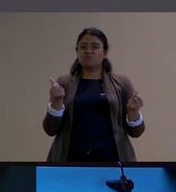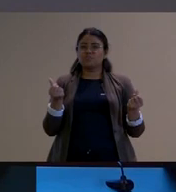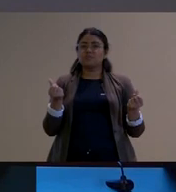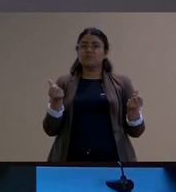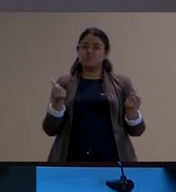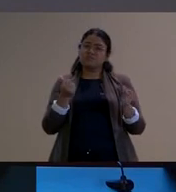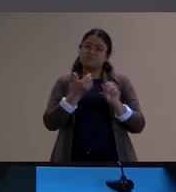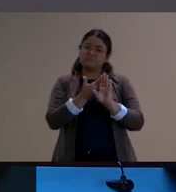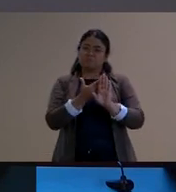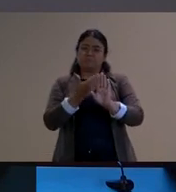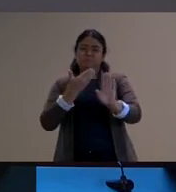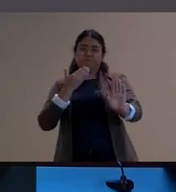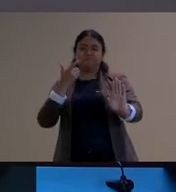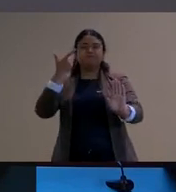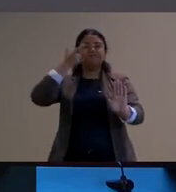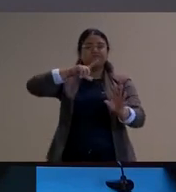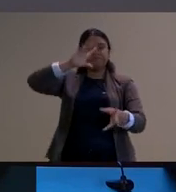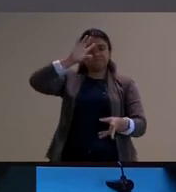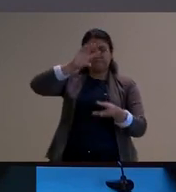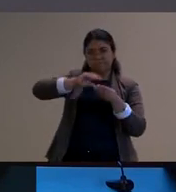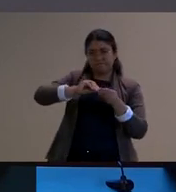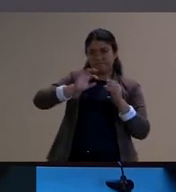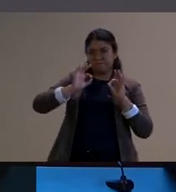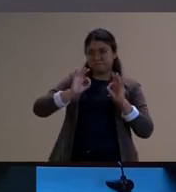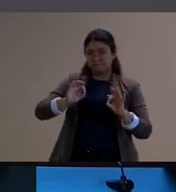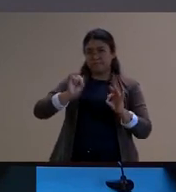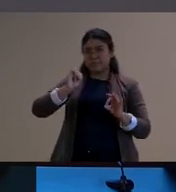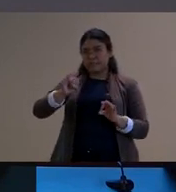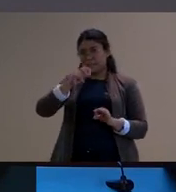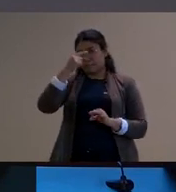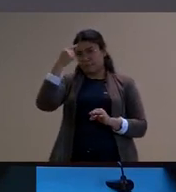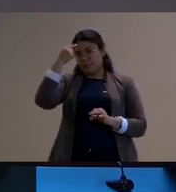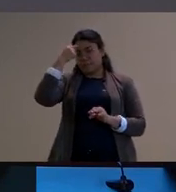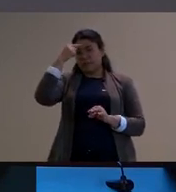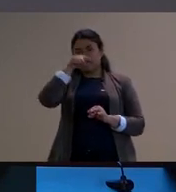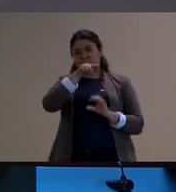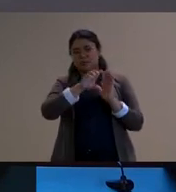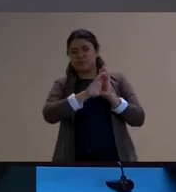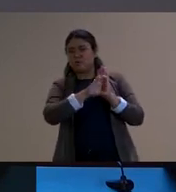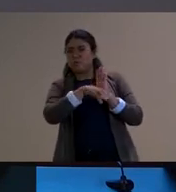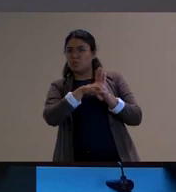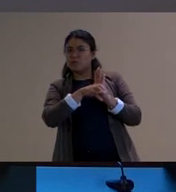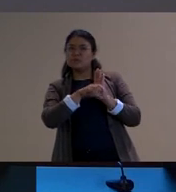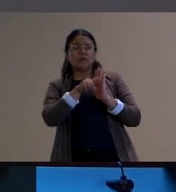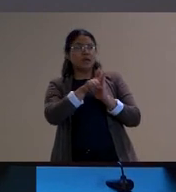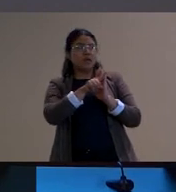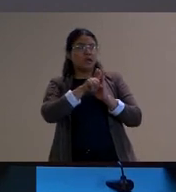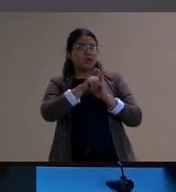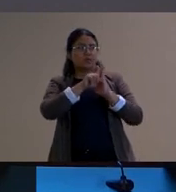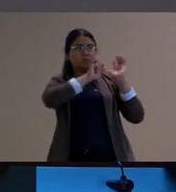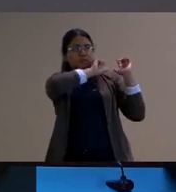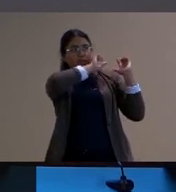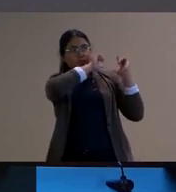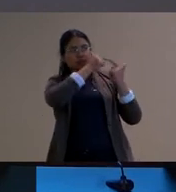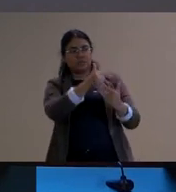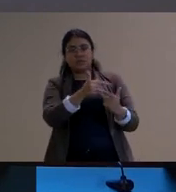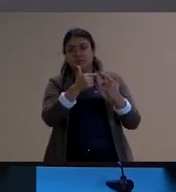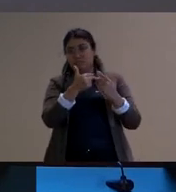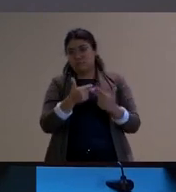distantes de serem compreendidas se a gente pensar na ideia de um conceito mais bem fechado e mais bem acabado